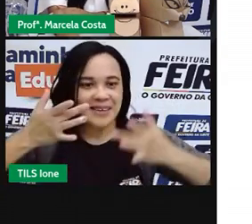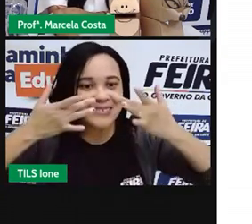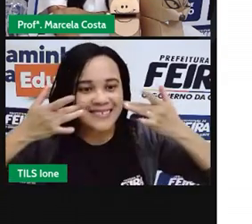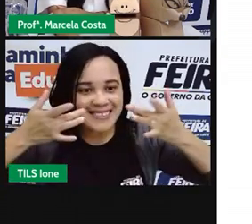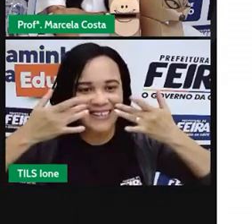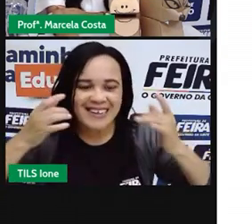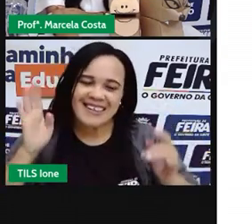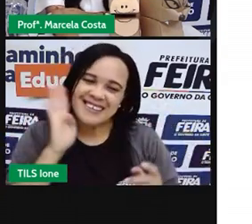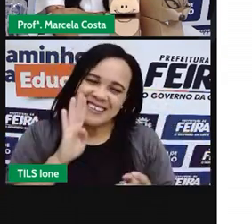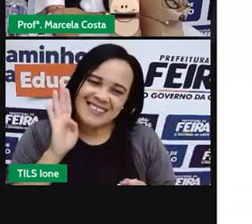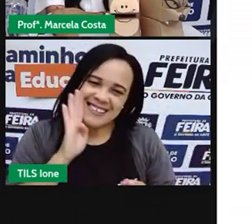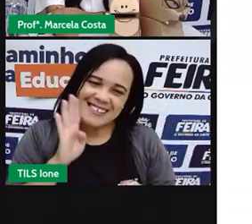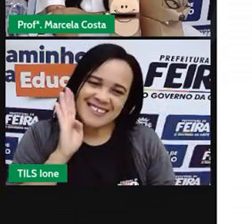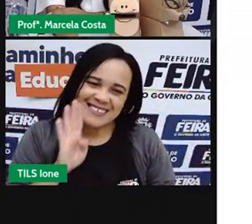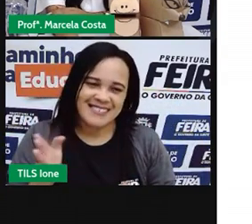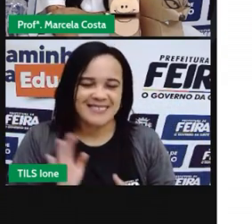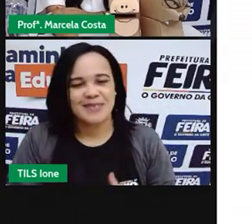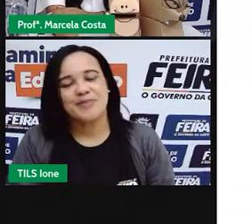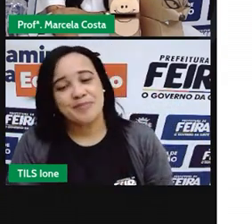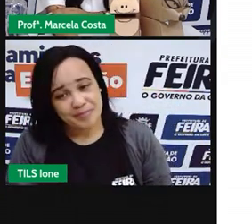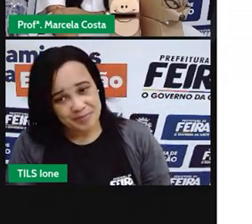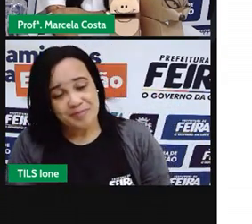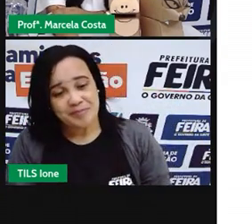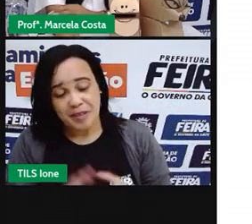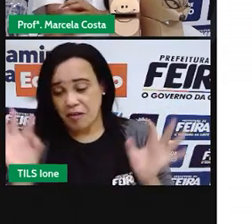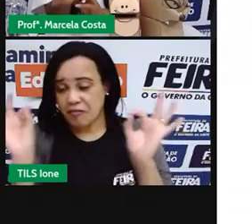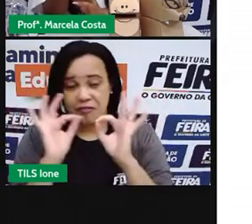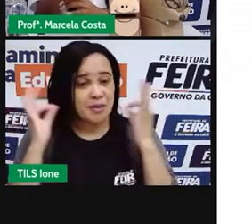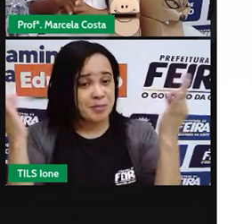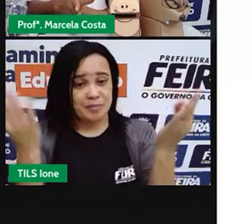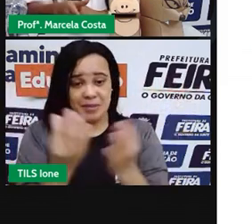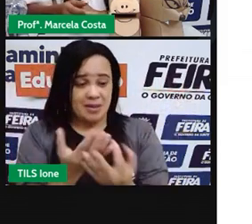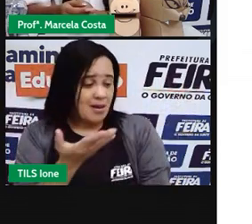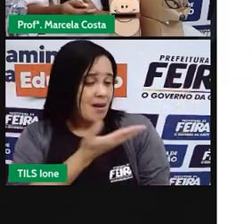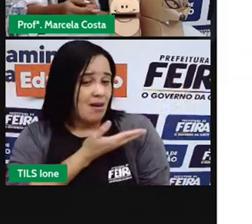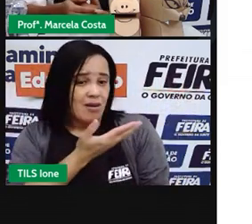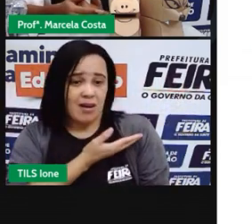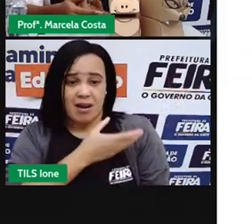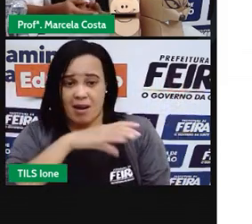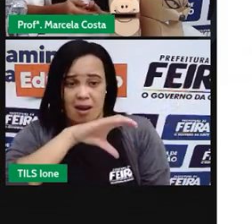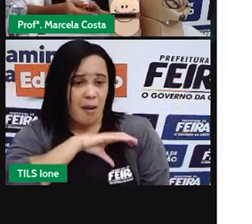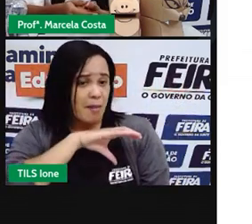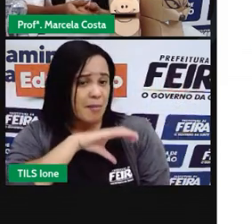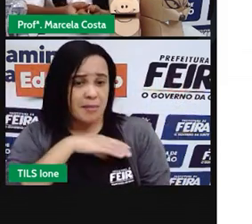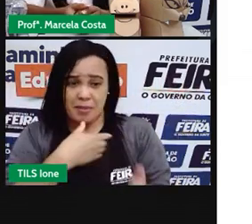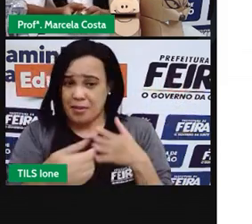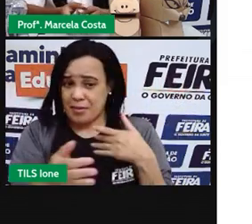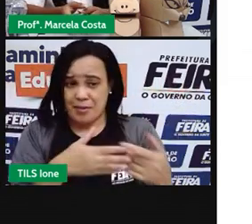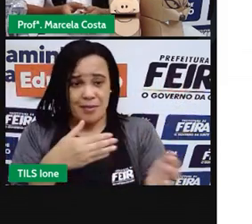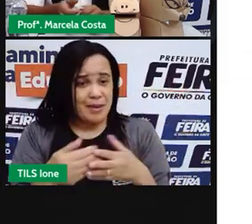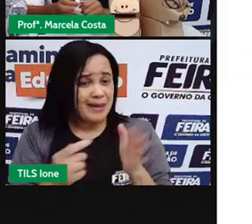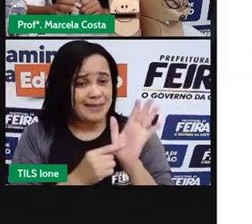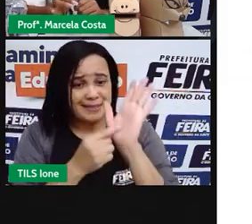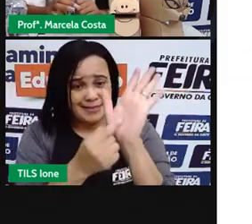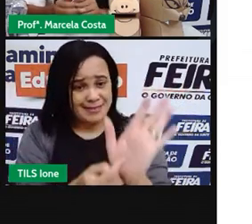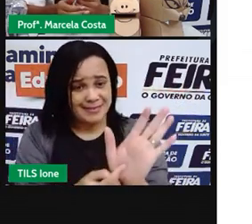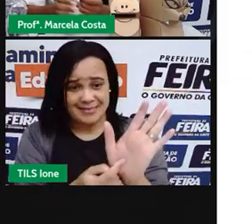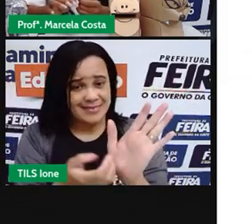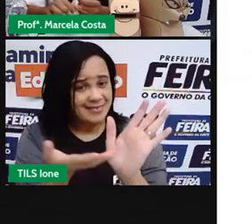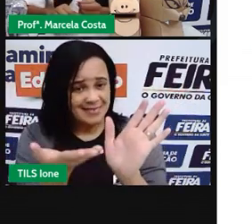colegas, seus familiares. Para fazer uma máscara como essa que eu mostro para vocês,